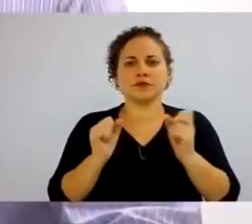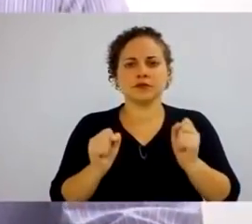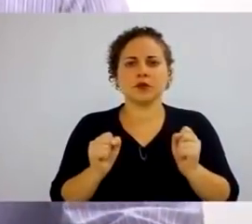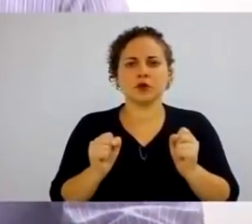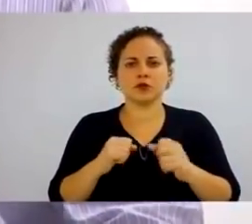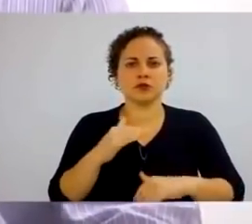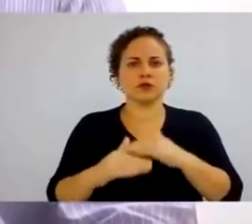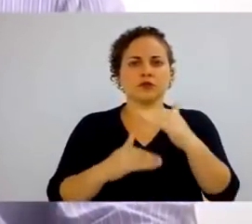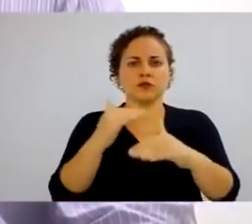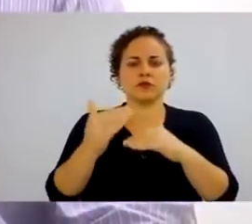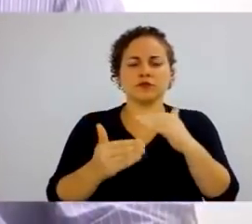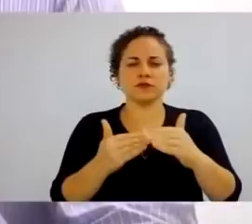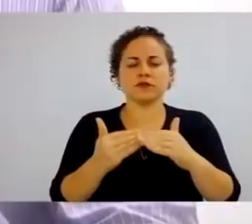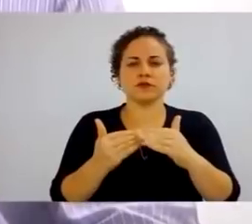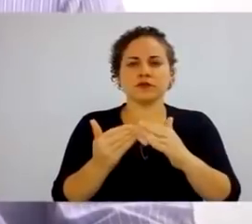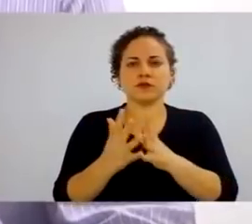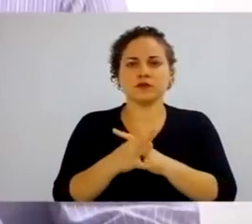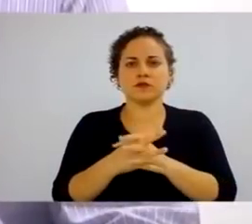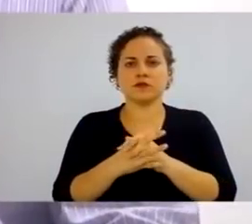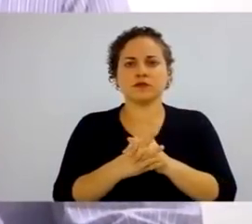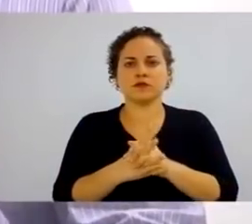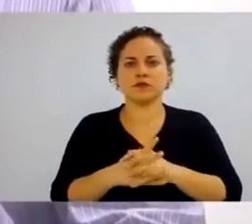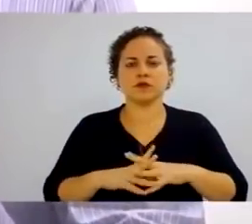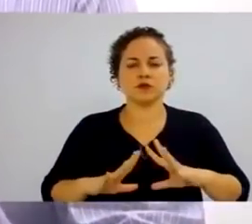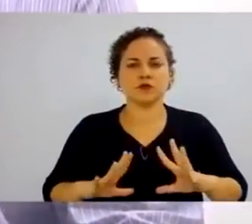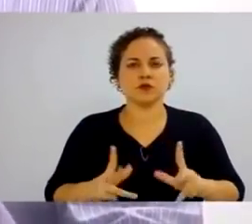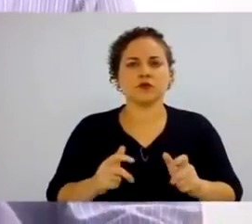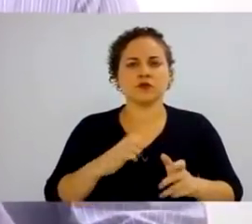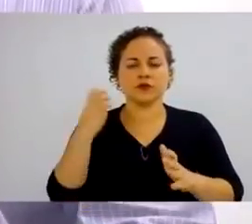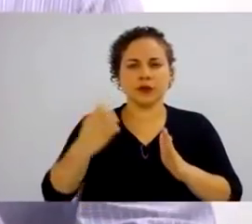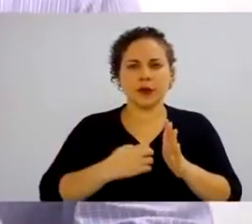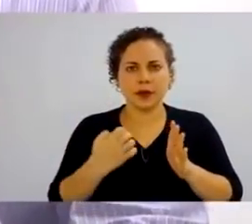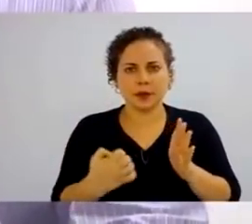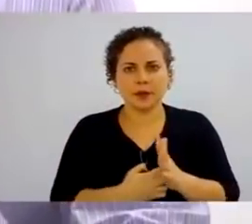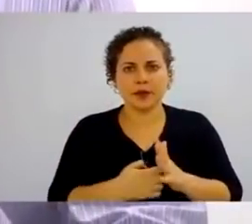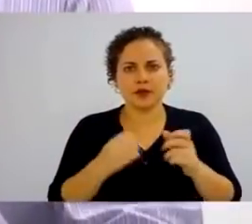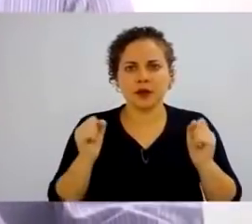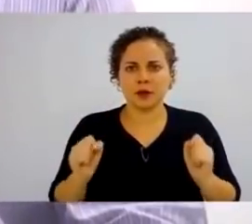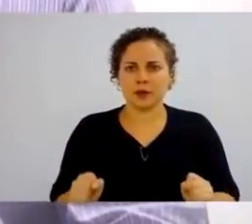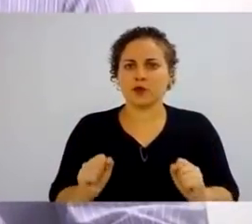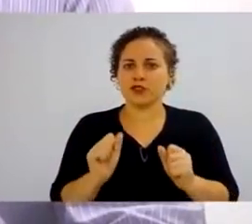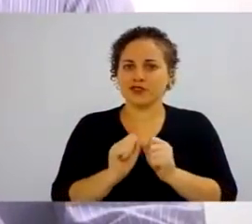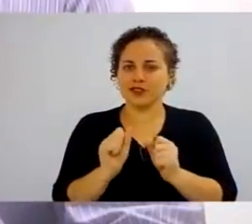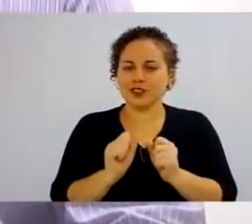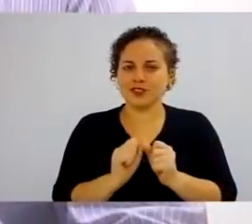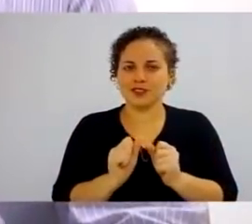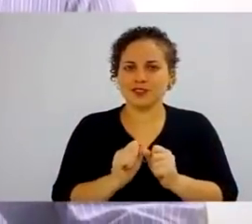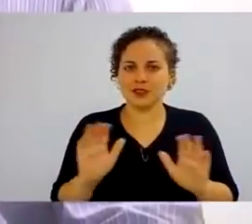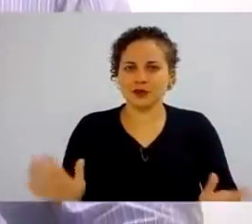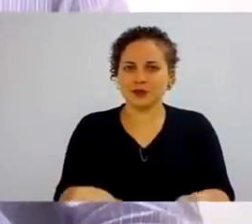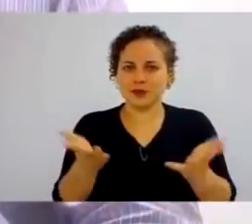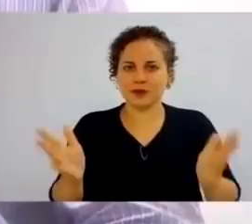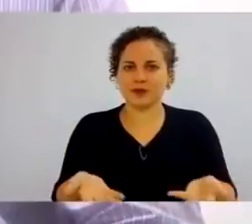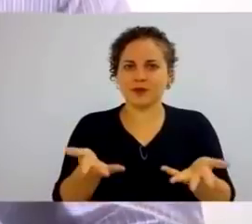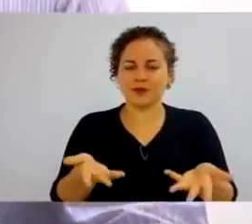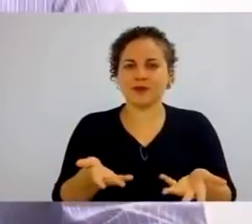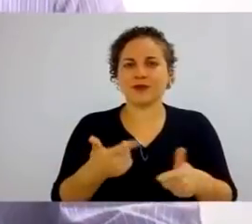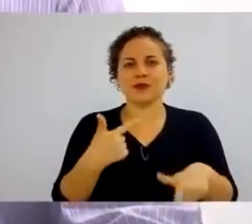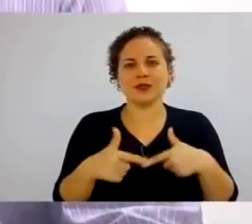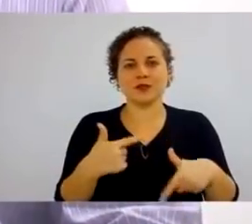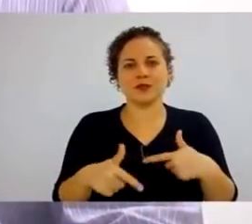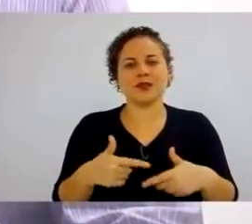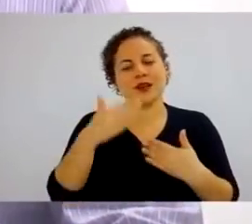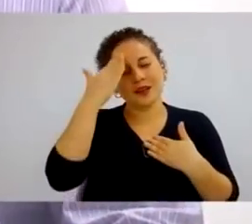e em toda a remuneração que a empresa pode proporcionar para o colaborador. Muito